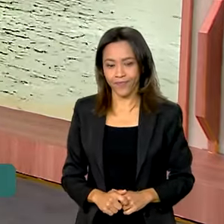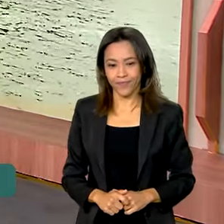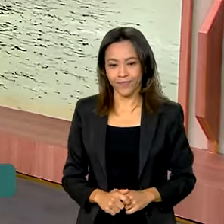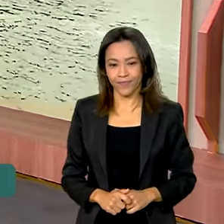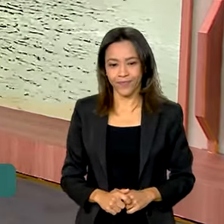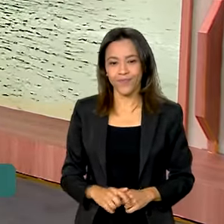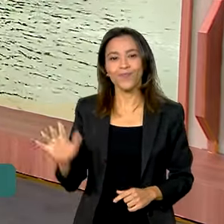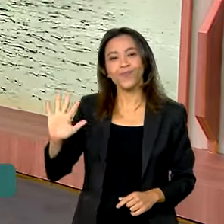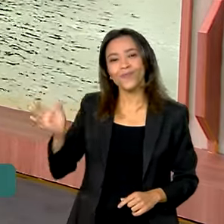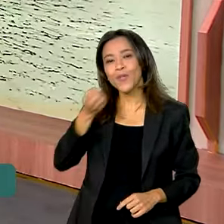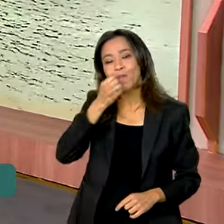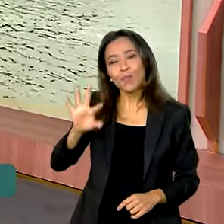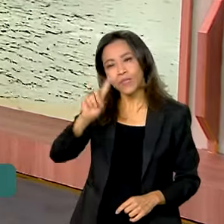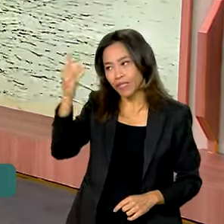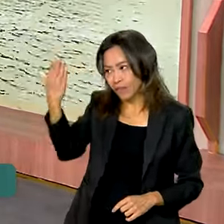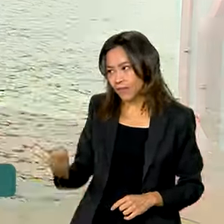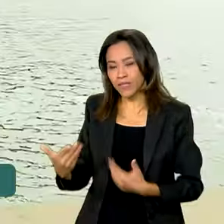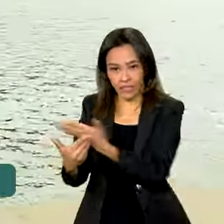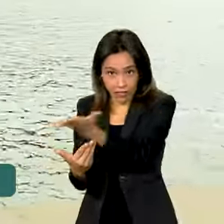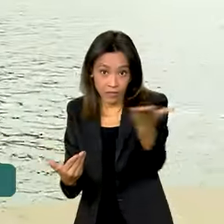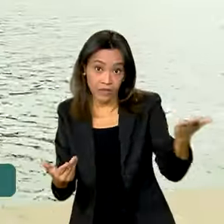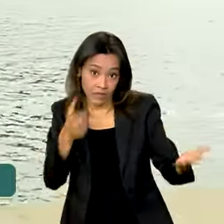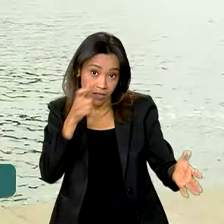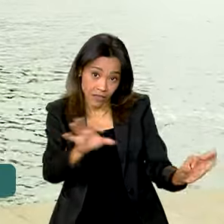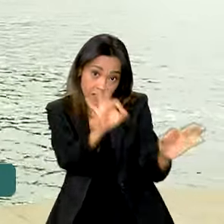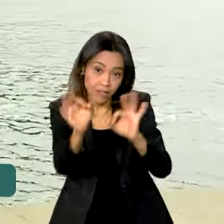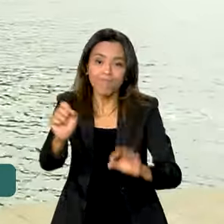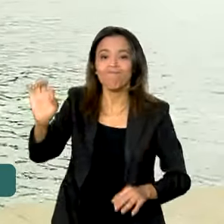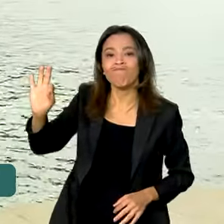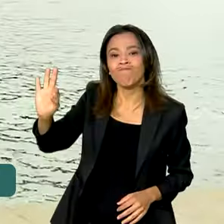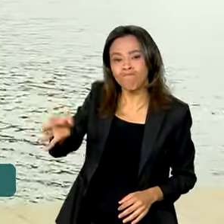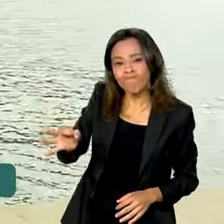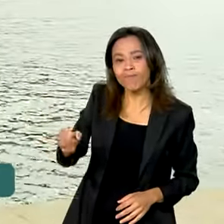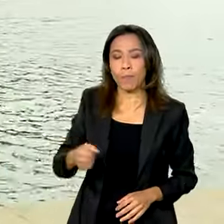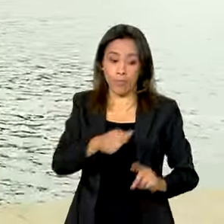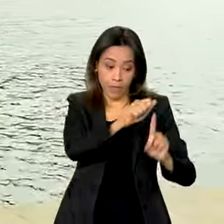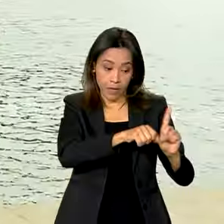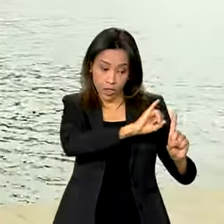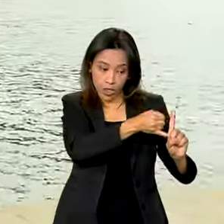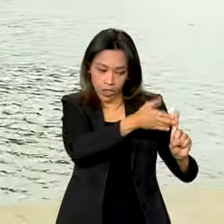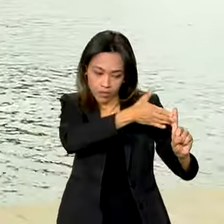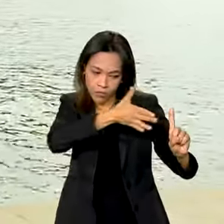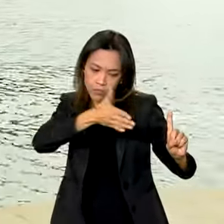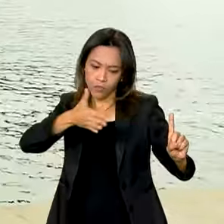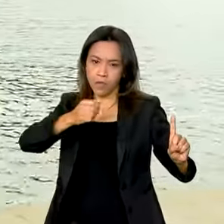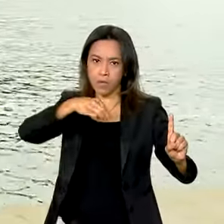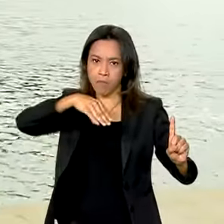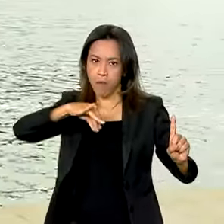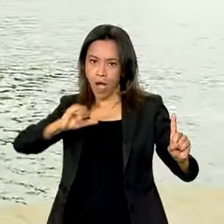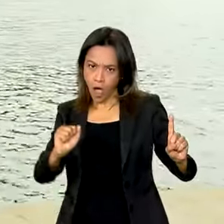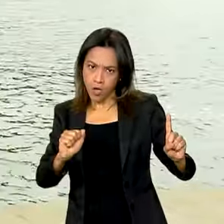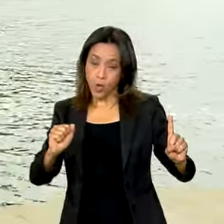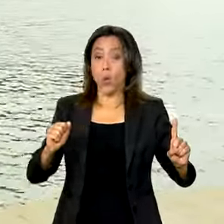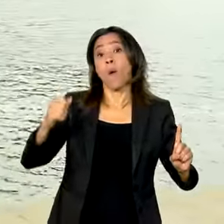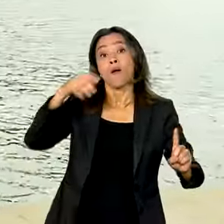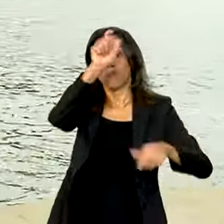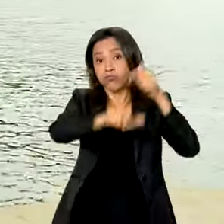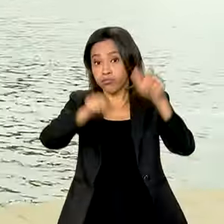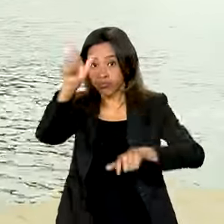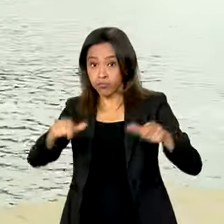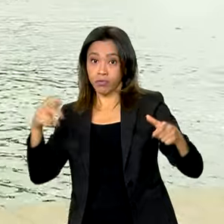Oi, Carol. Bom dia para você. Bom dia a todos. É isso mesmo, Carol. Entre janeiro e maio deste ano, os turistas estrangeiros